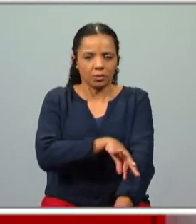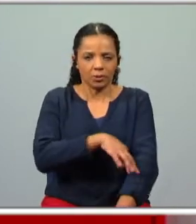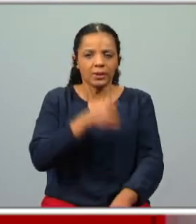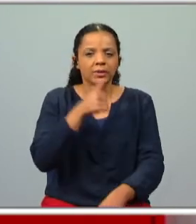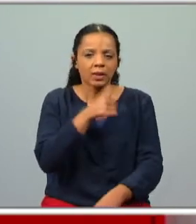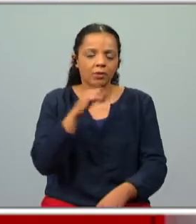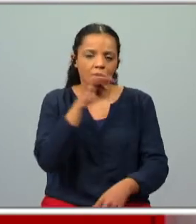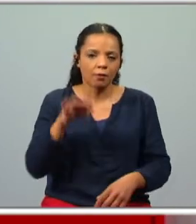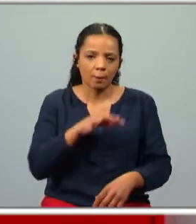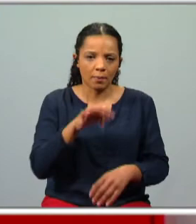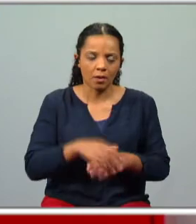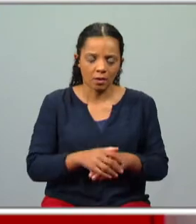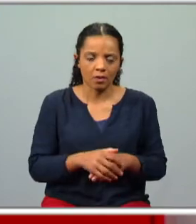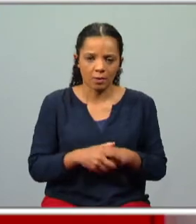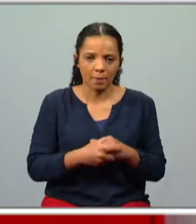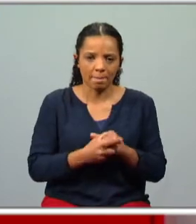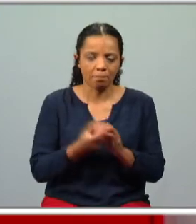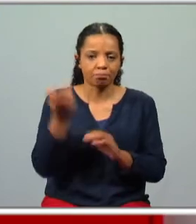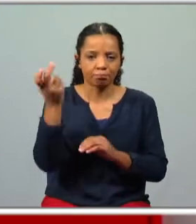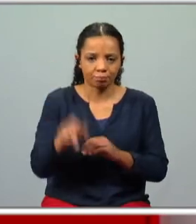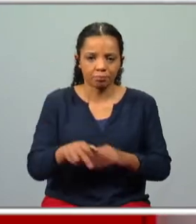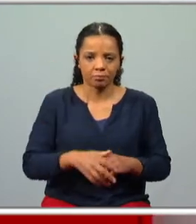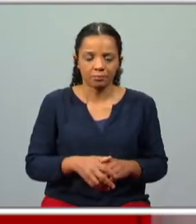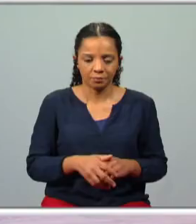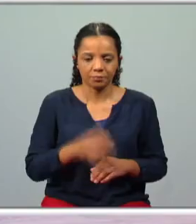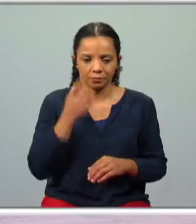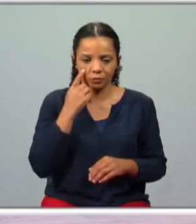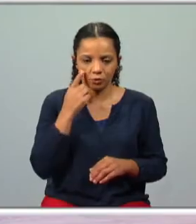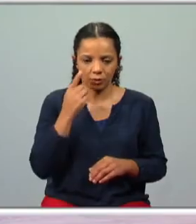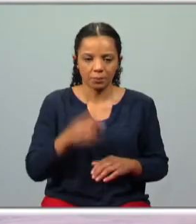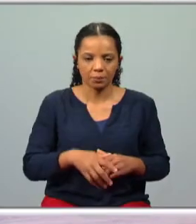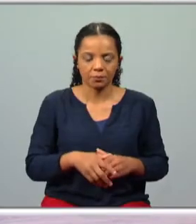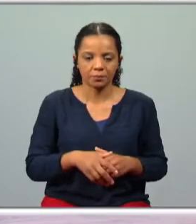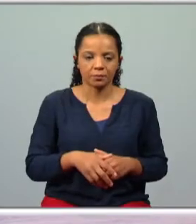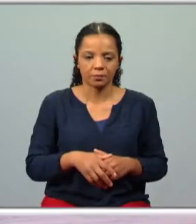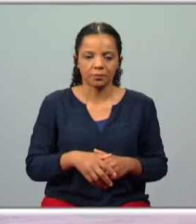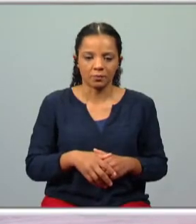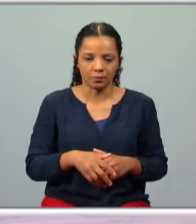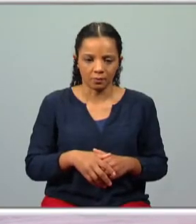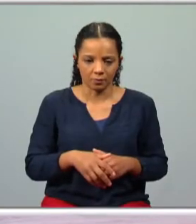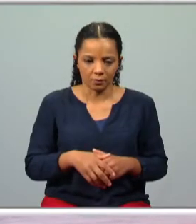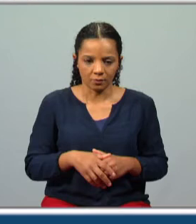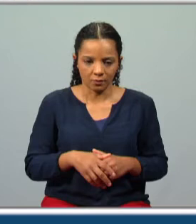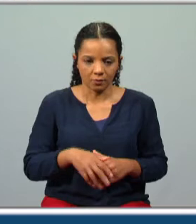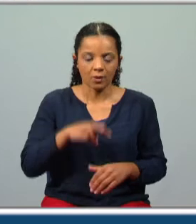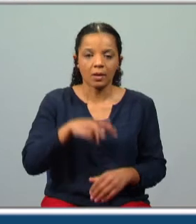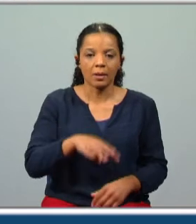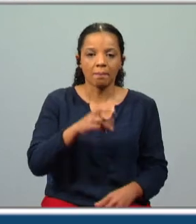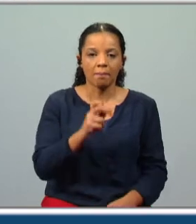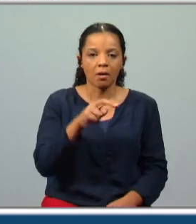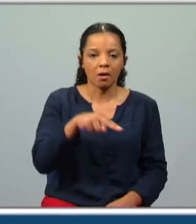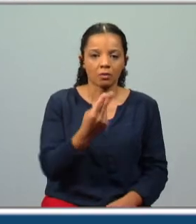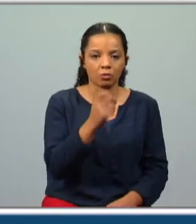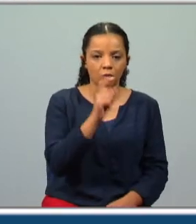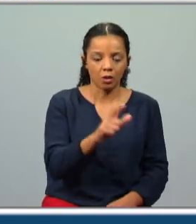a que aquela família foi sujeita então vamos ver é Manuel de Sousa Sepulveda que